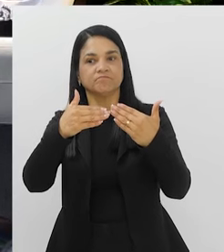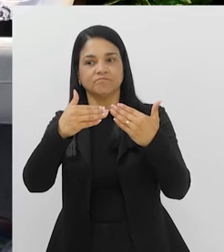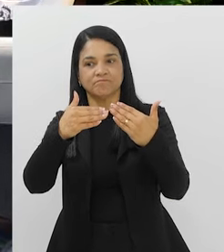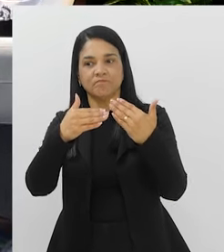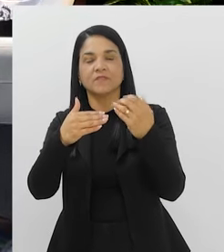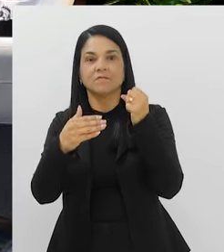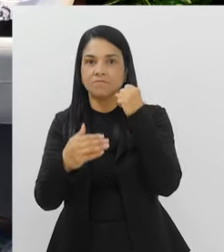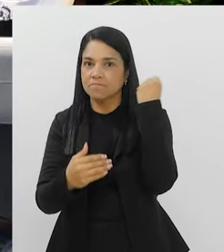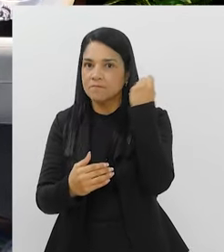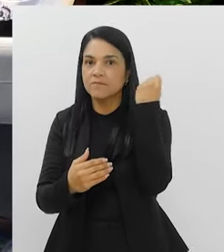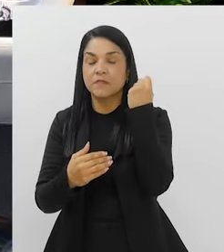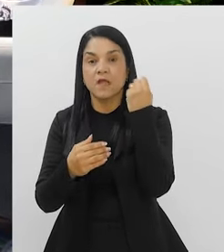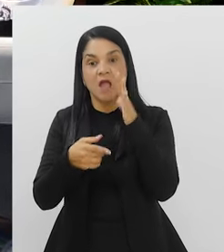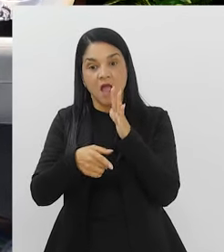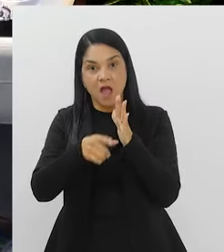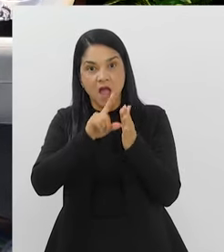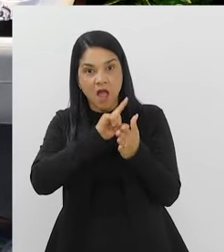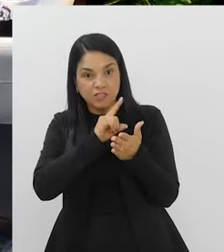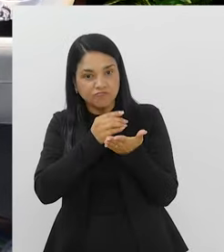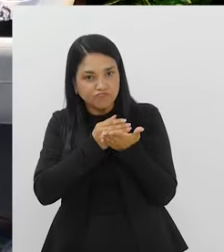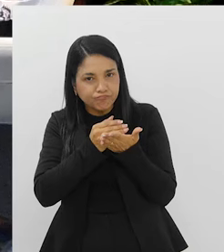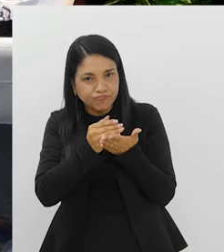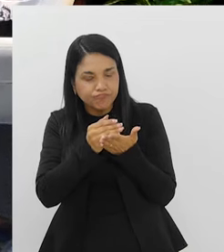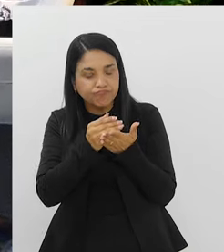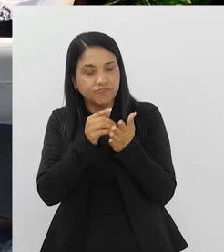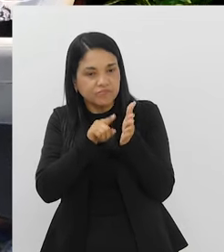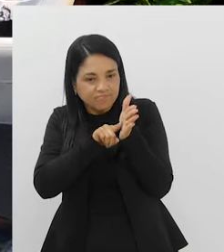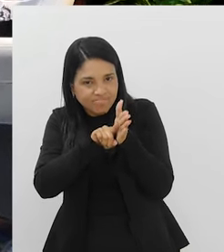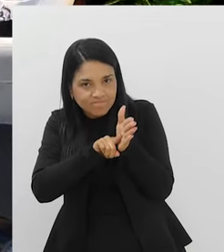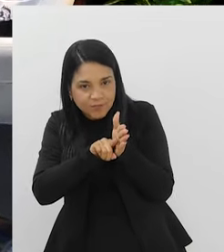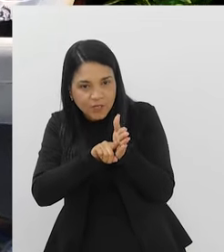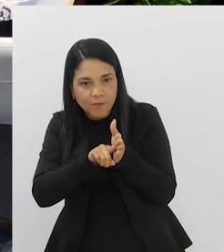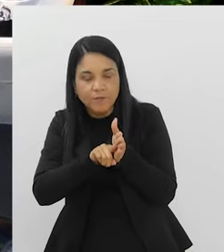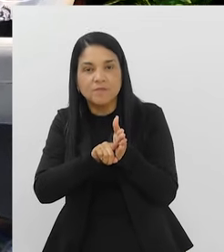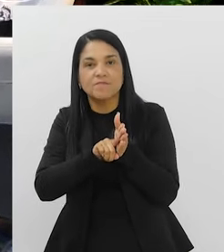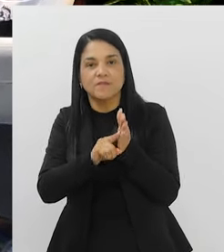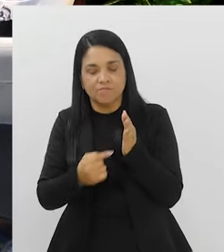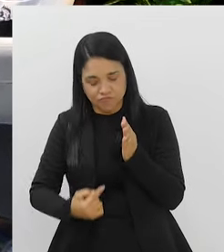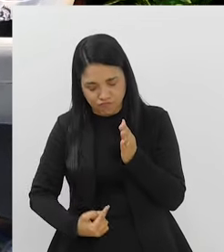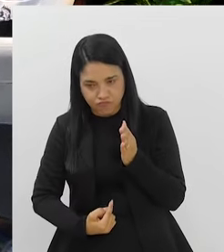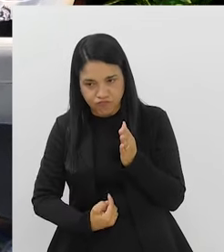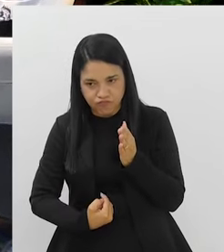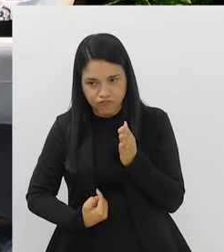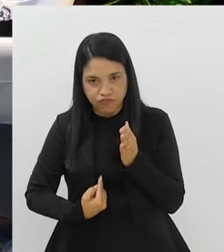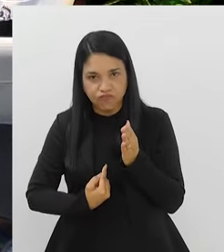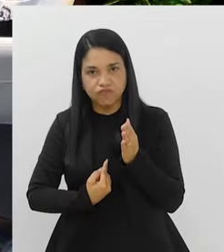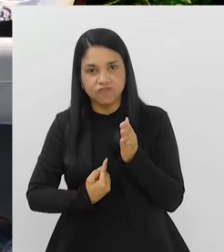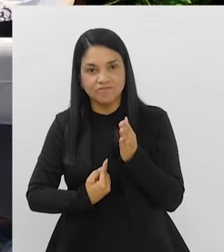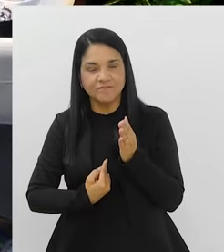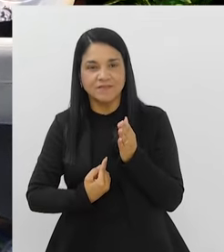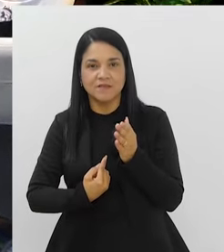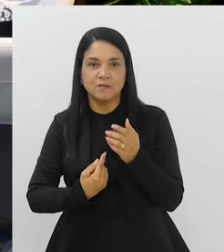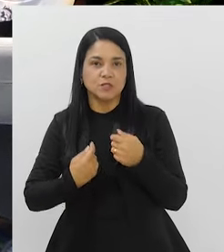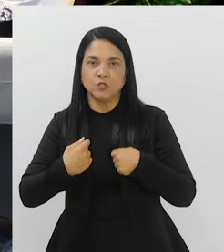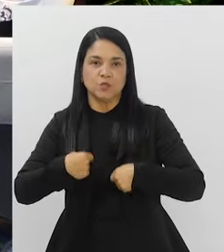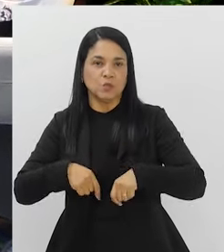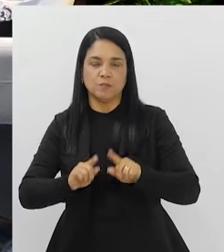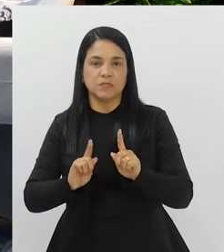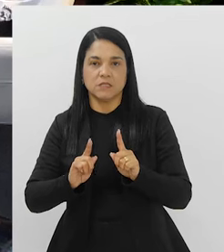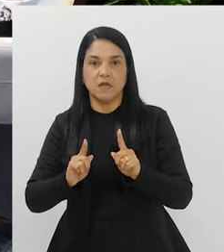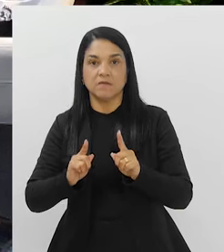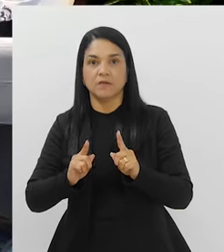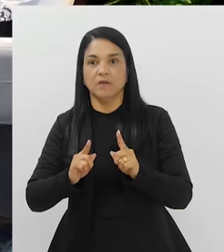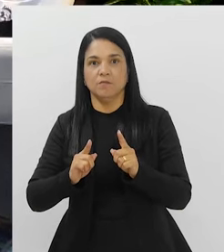Muito avançada. Muito avançada. Porque se ela tivesse descoberto logo no início, numa colonoscopia, ela não precisaria, às vezes, nem passar por uma